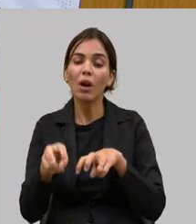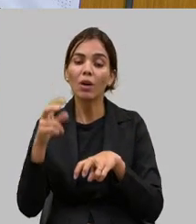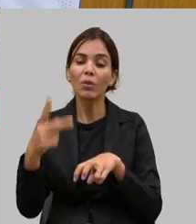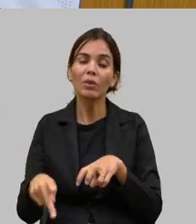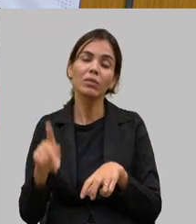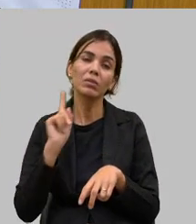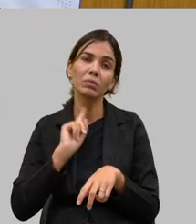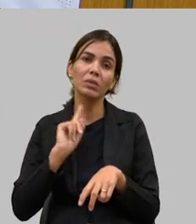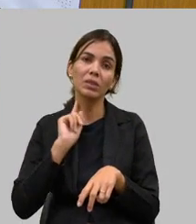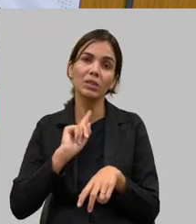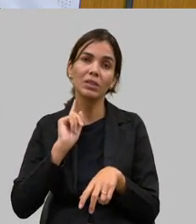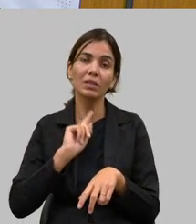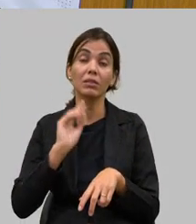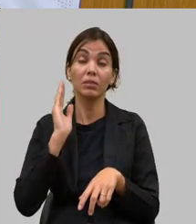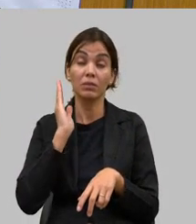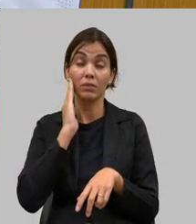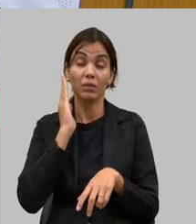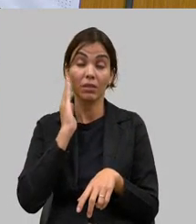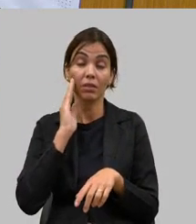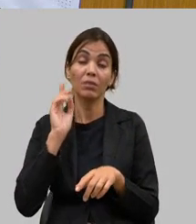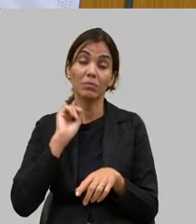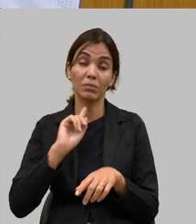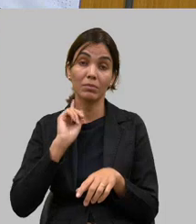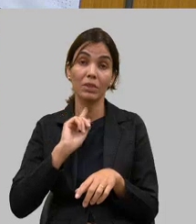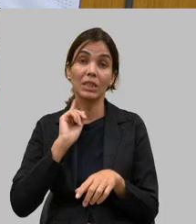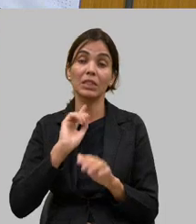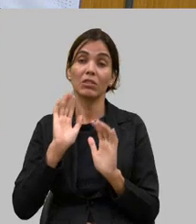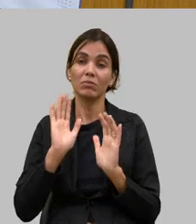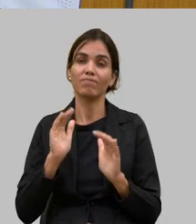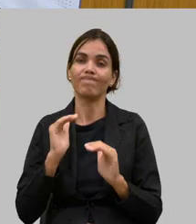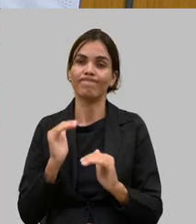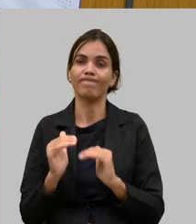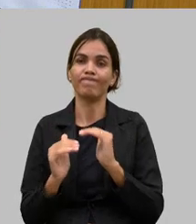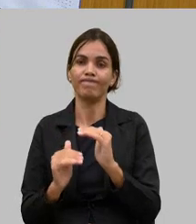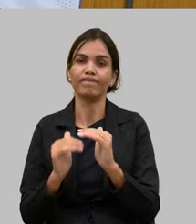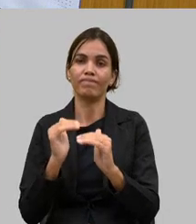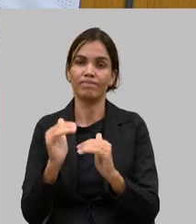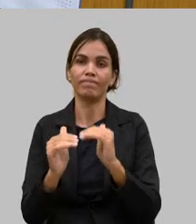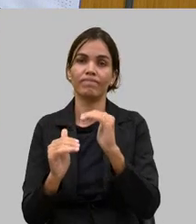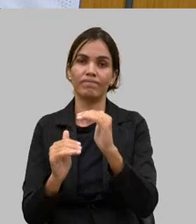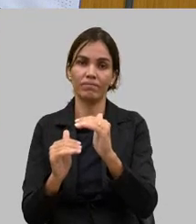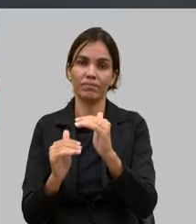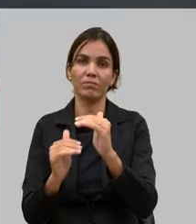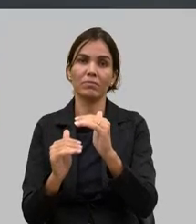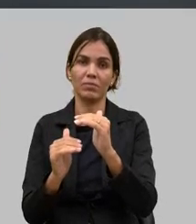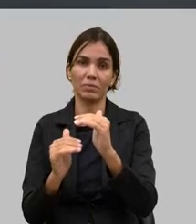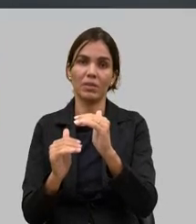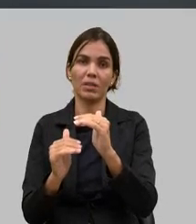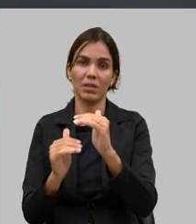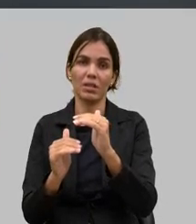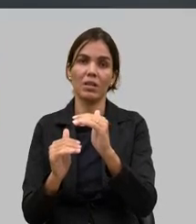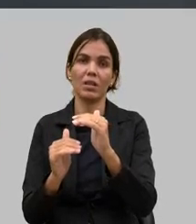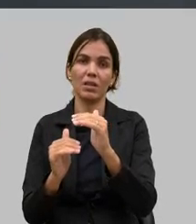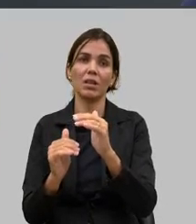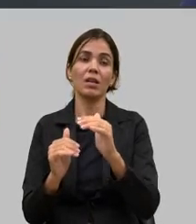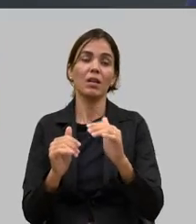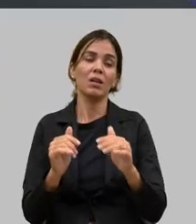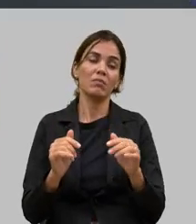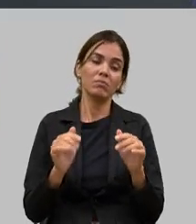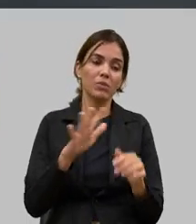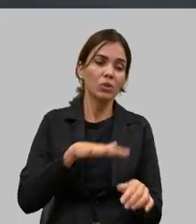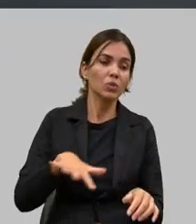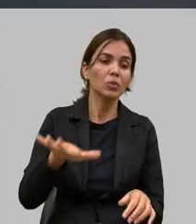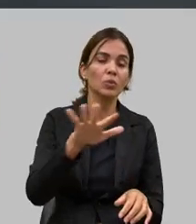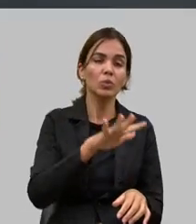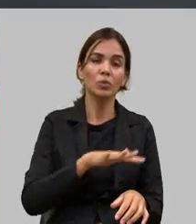sei dos avanços que Minas Gerais vem trazendo para o agro para garantir o alimento na mesa do mineiro e posso dizer do mundo